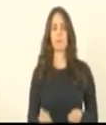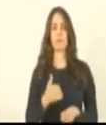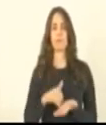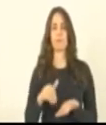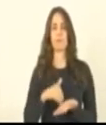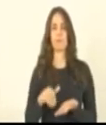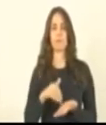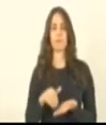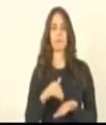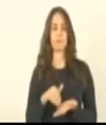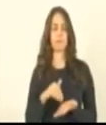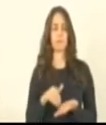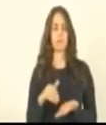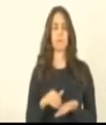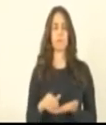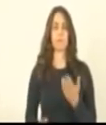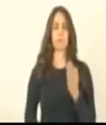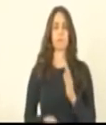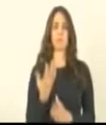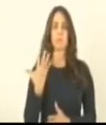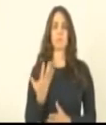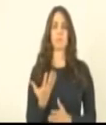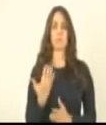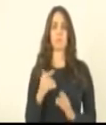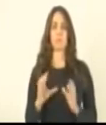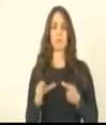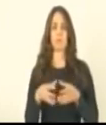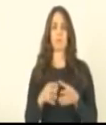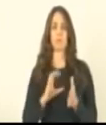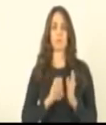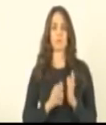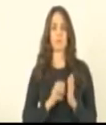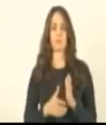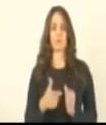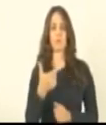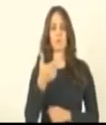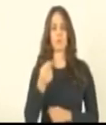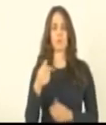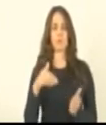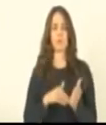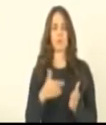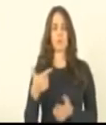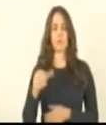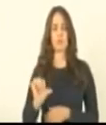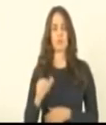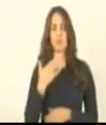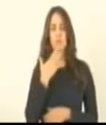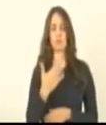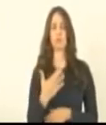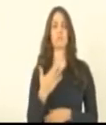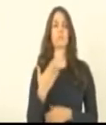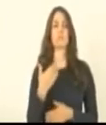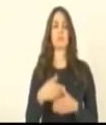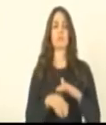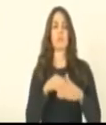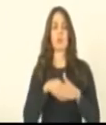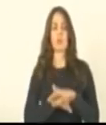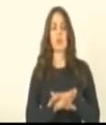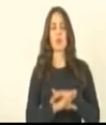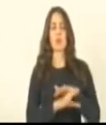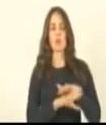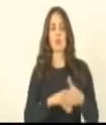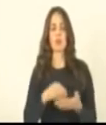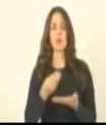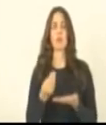para providenciar ato de criação da frente parlamentar. Do item 20 ao 29, requerimento de desarquivamento de proposições, de